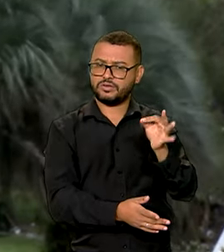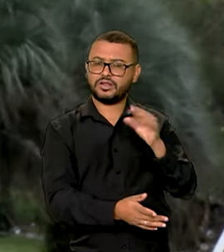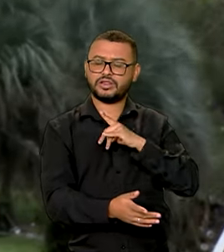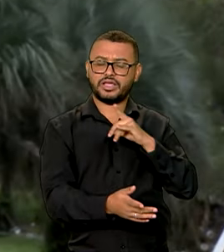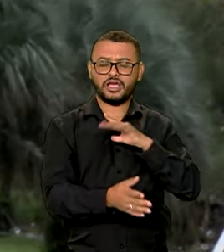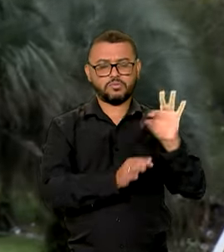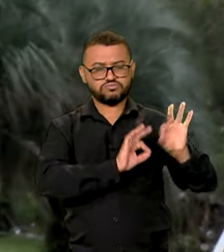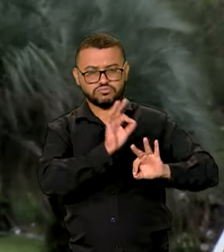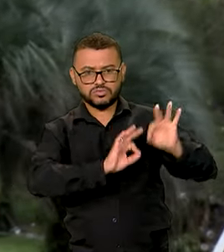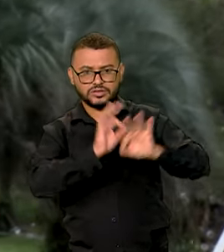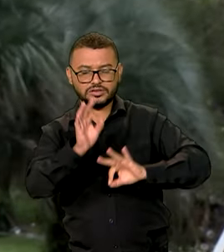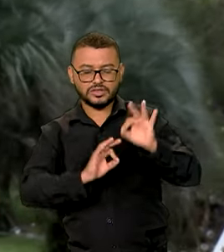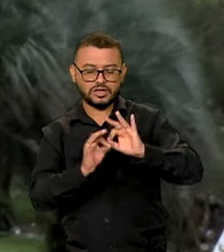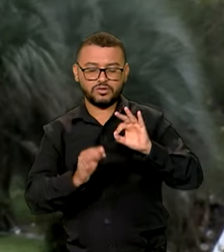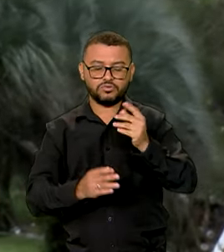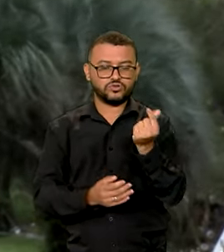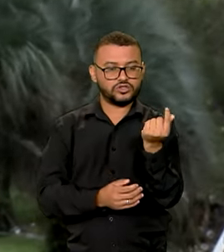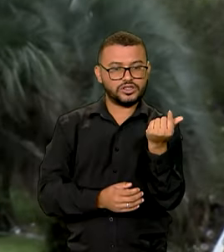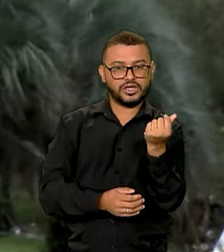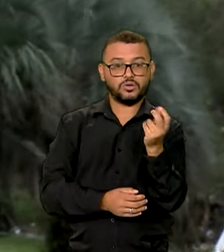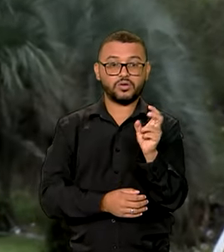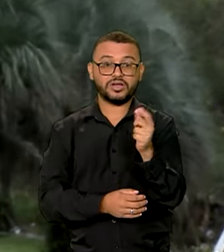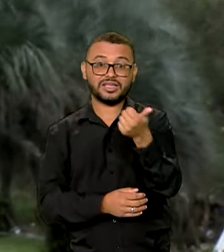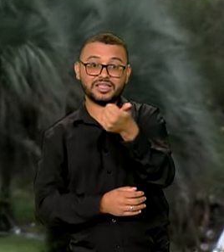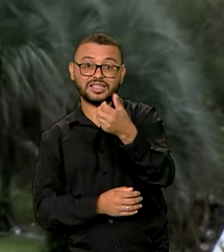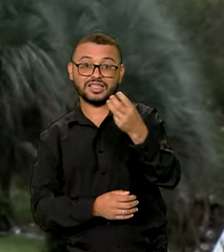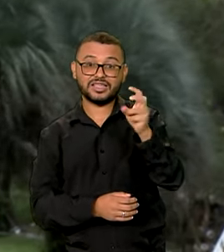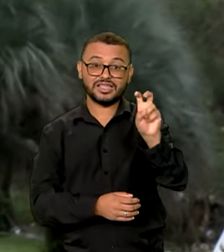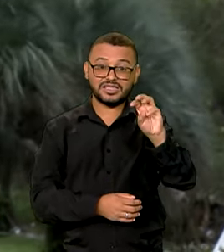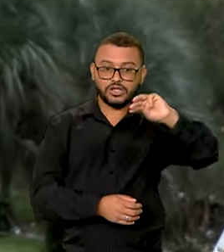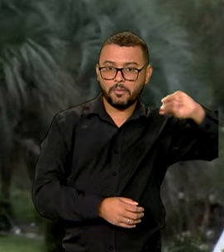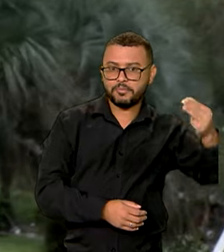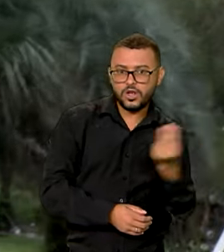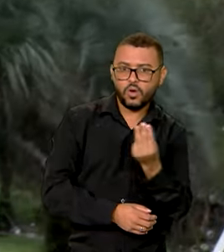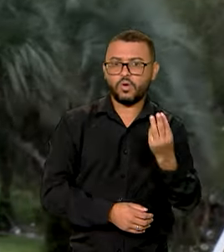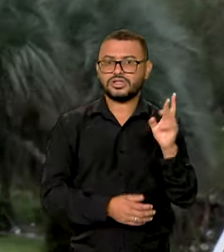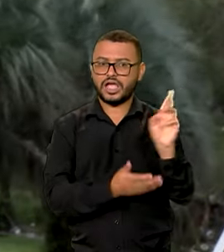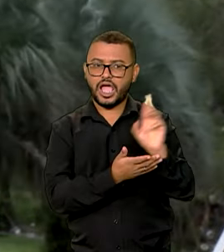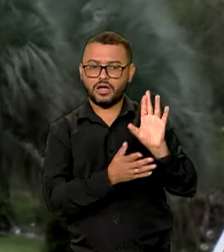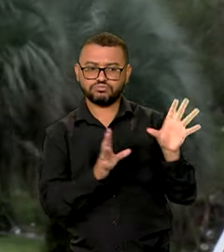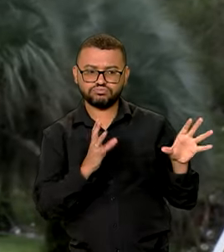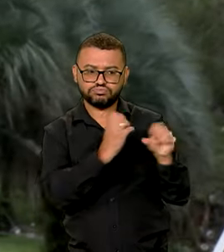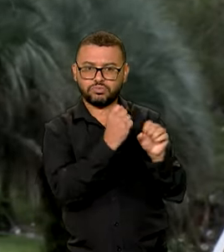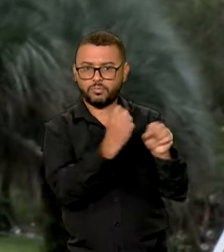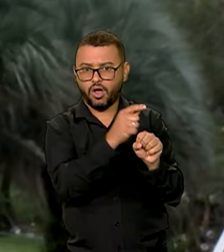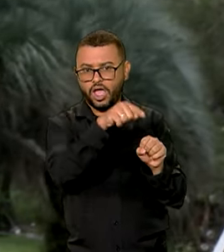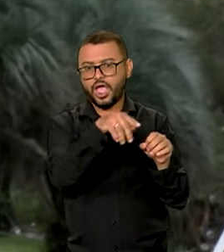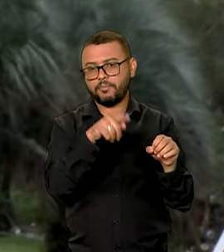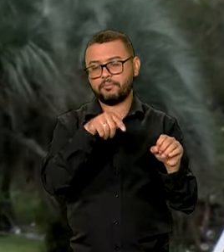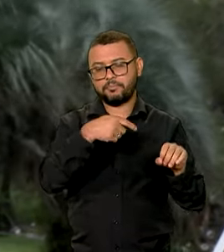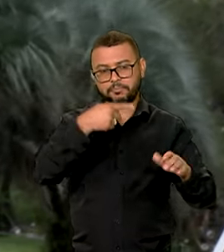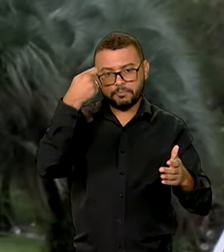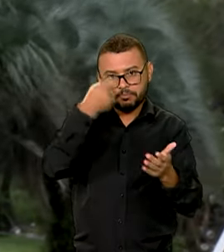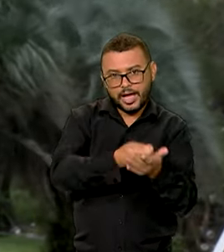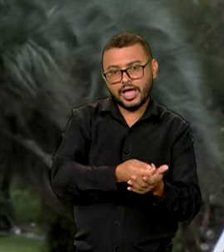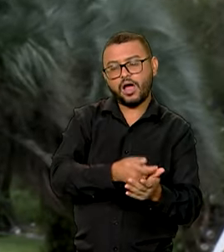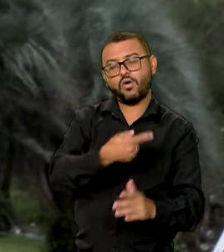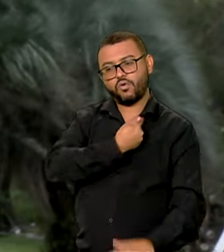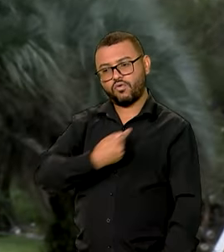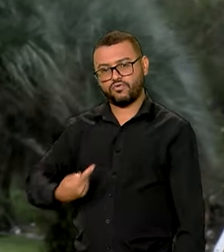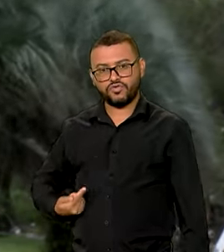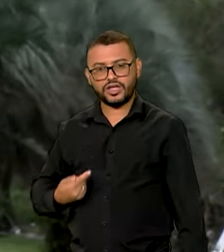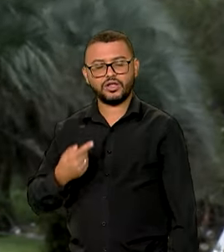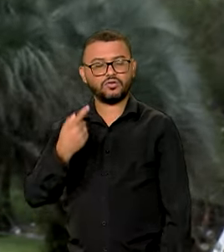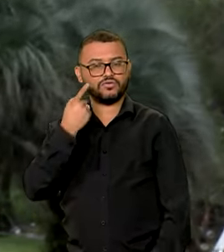rodada uma folha extra no valor de R$ 15.600.000. O governo chegou até essas